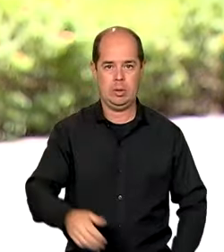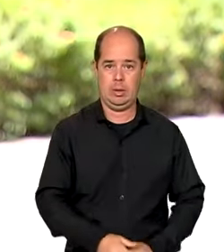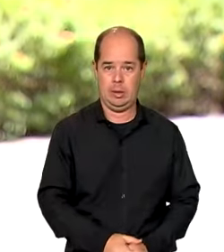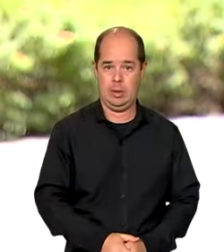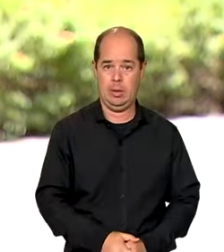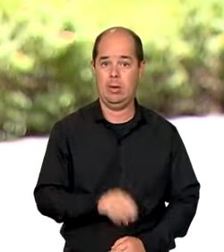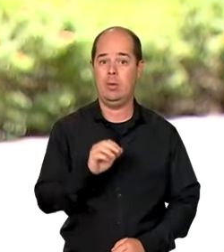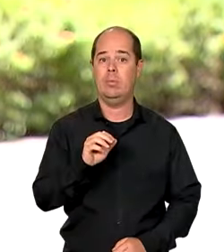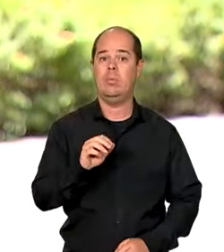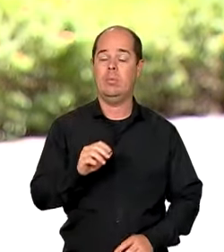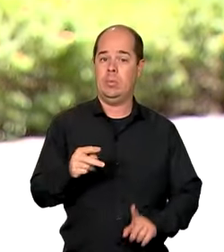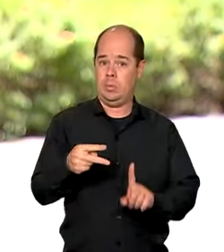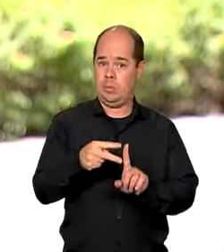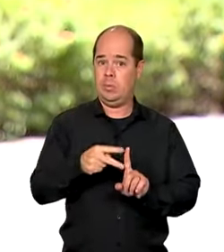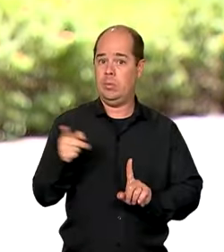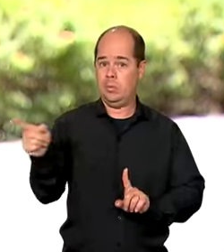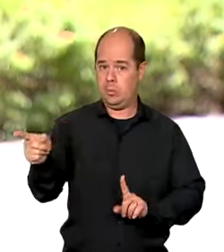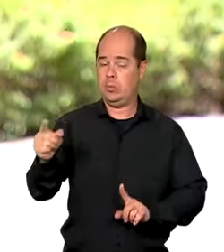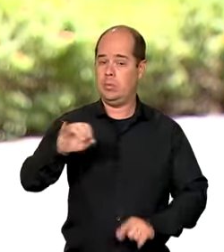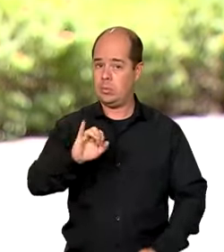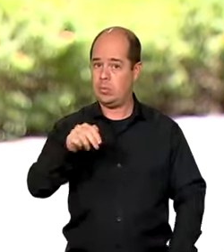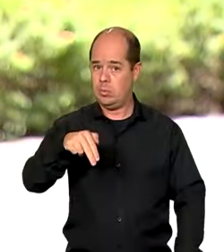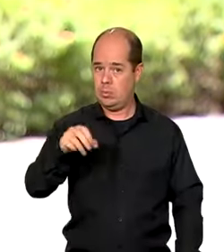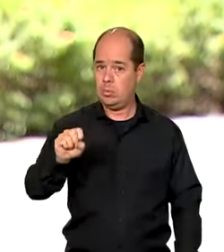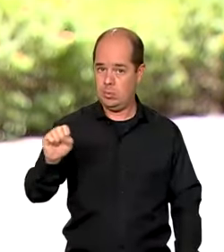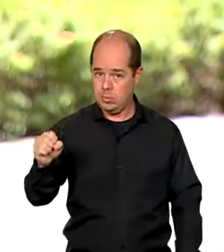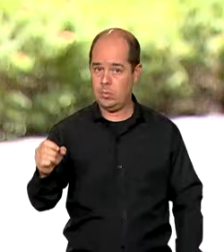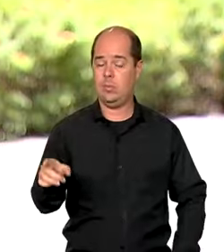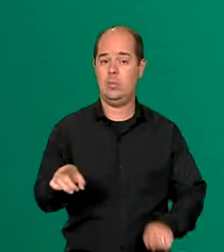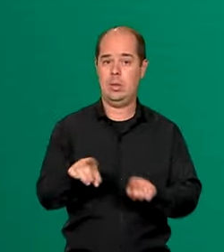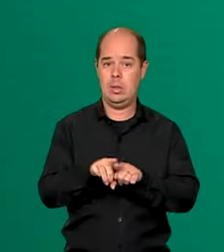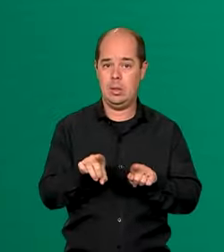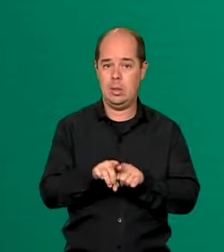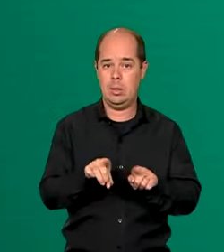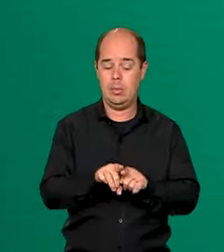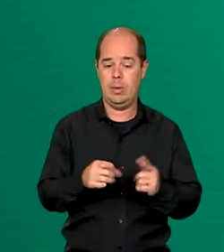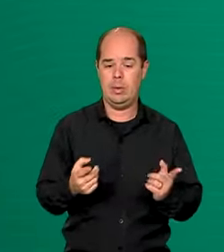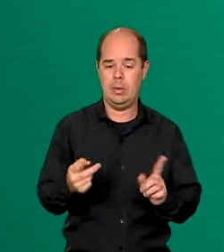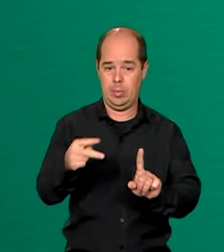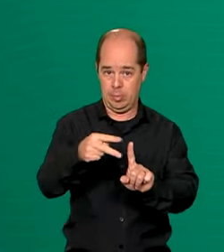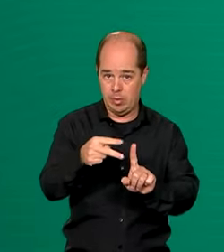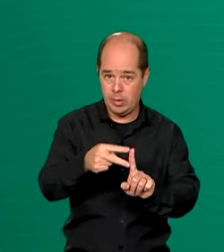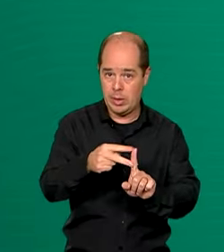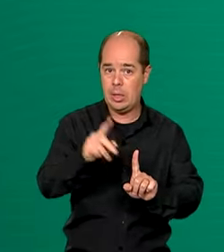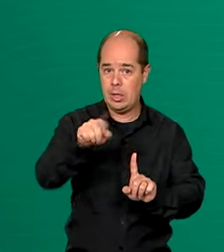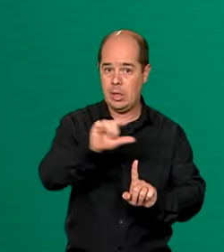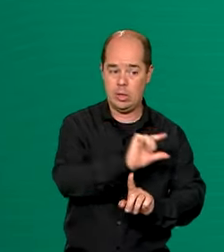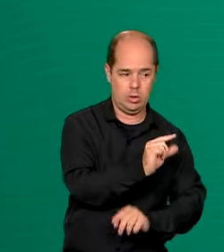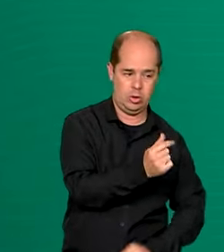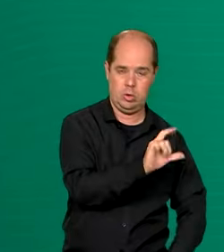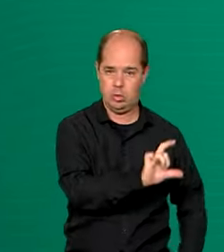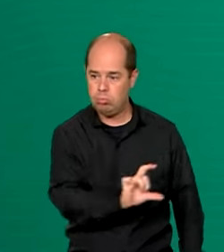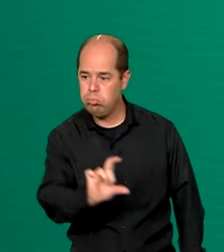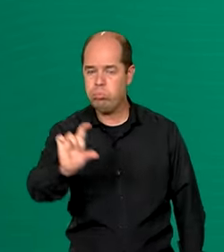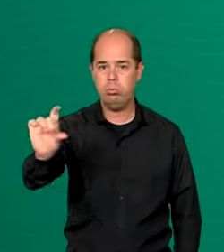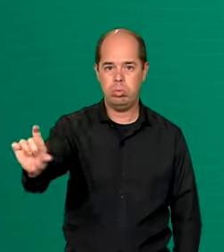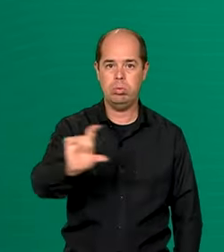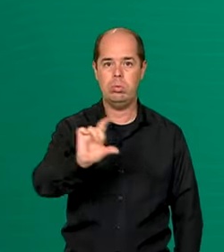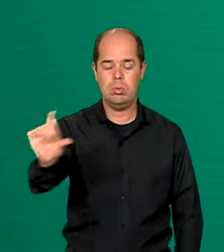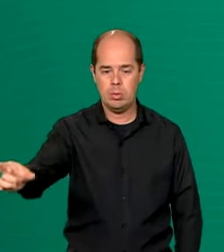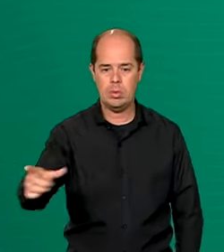E os recursos serão do Ministério da Previdência Social. A estimativa é de que sejam atendidos